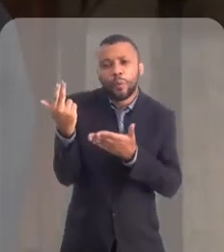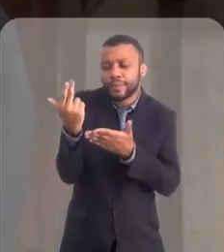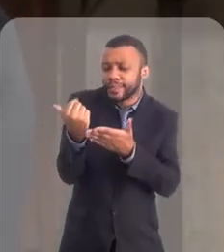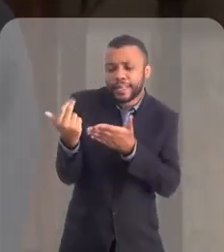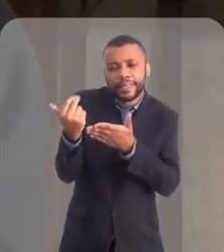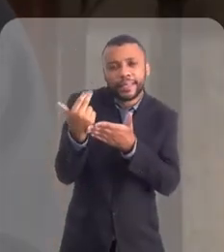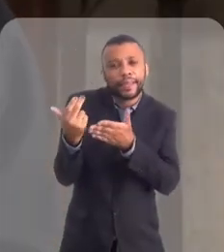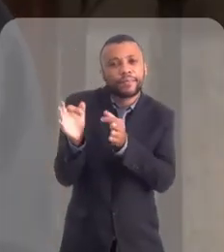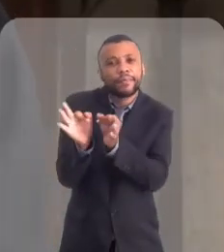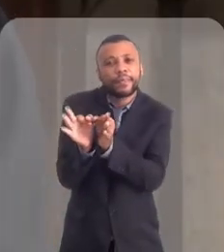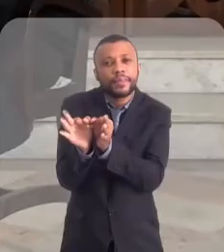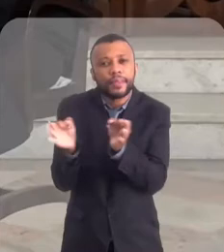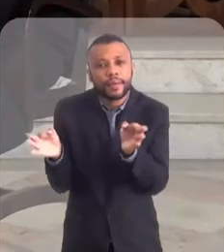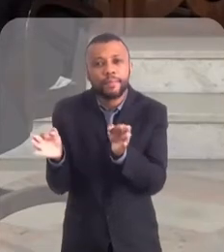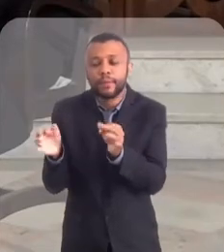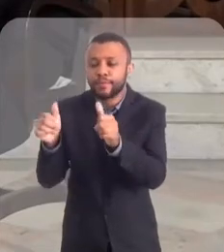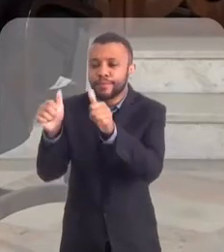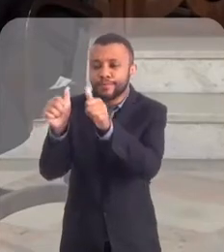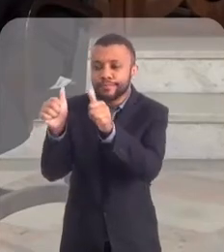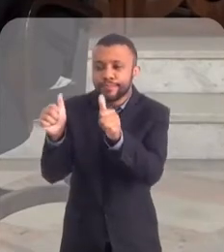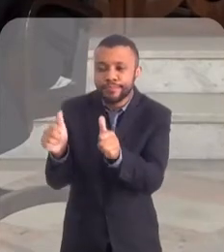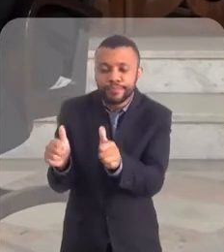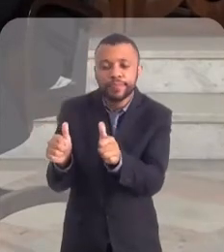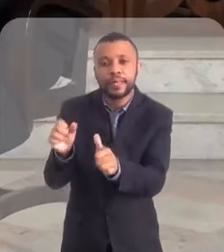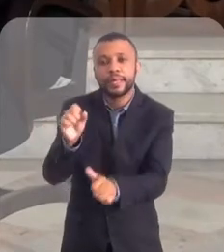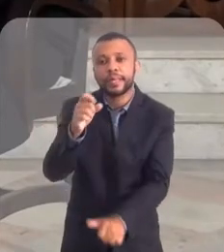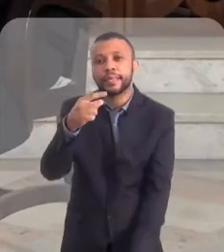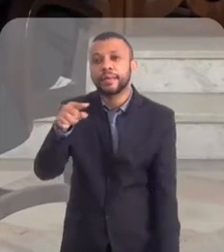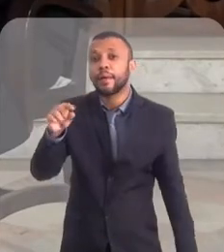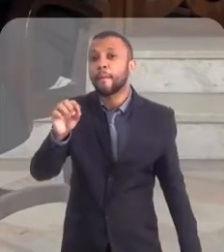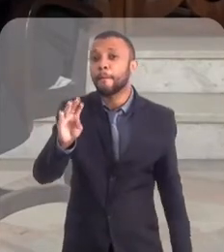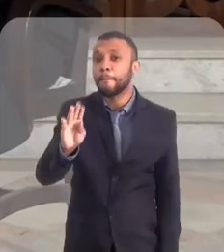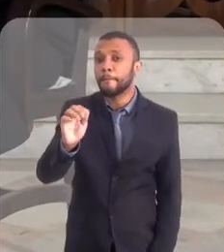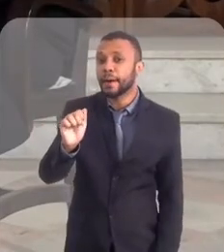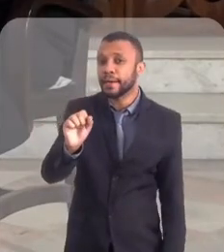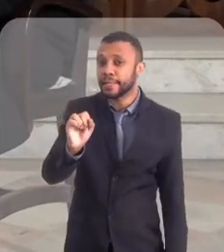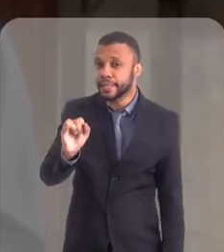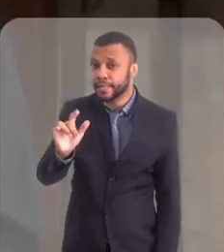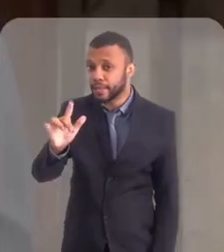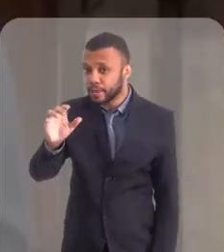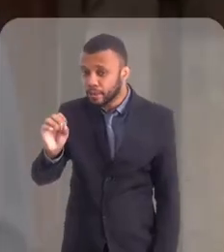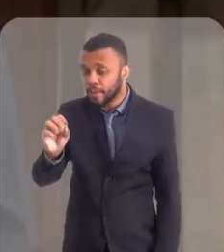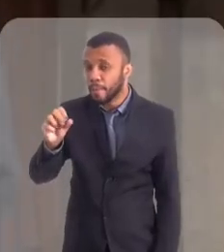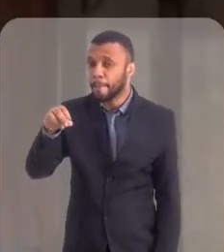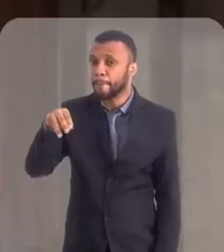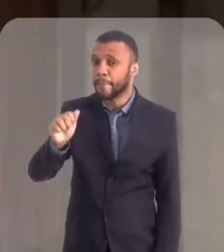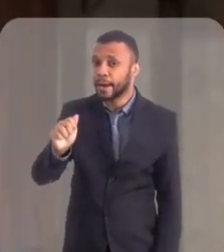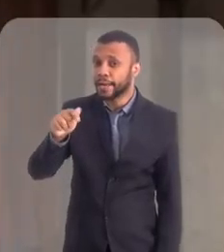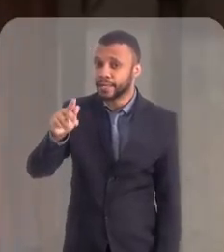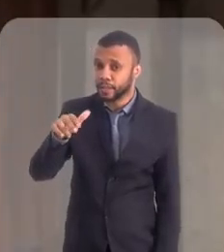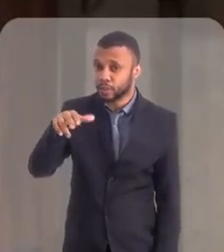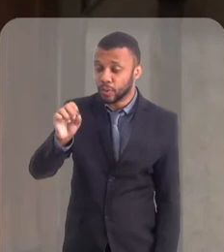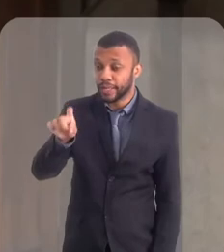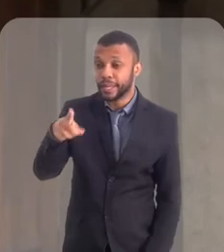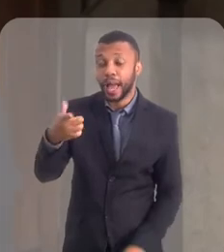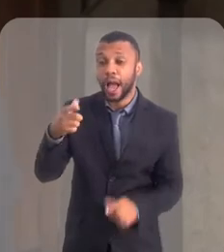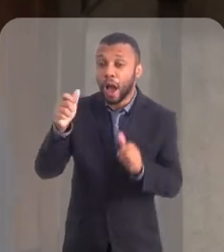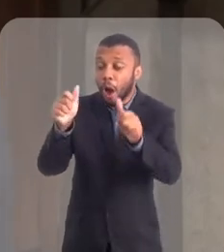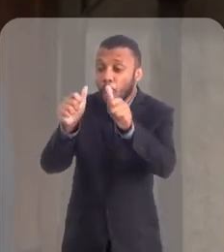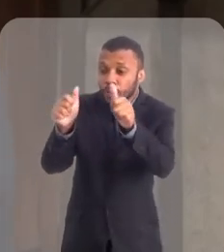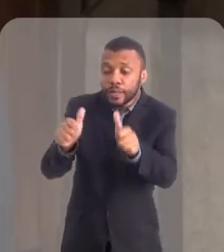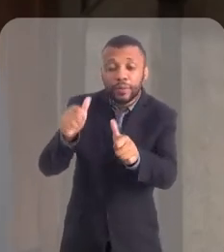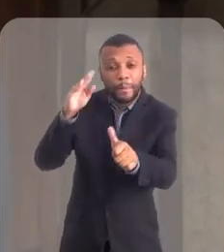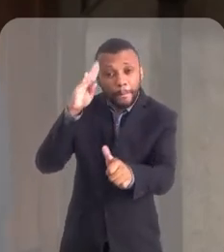um pequeno ícone, ou seja, uma pequena pintura de um santo. São Basílio Magno, que é o padroeiro aqui